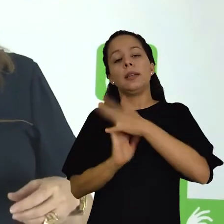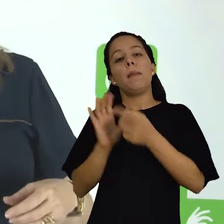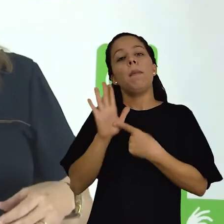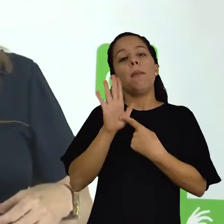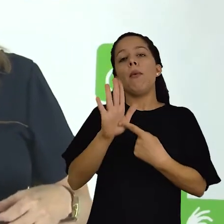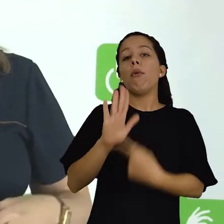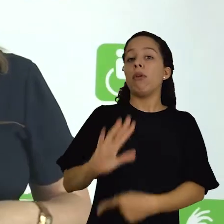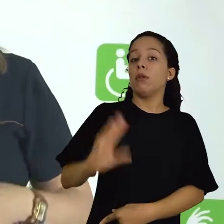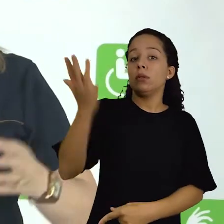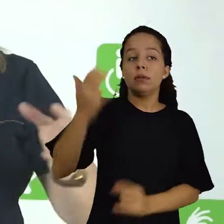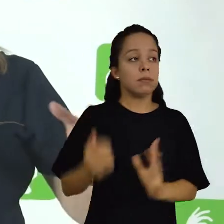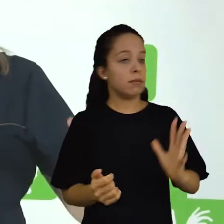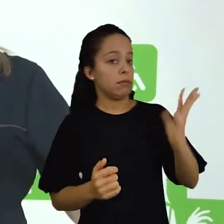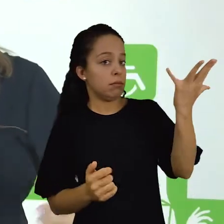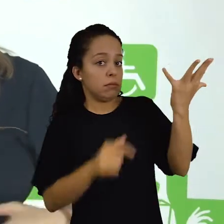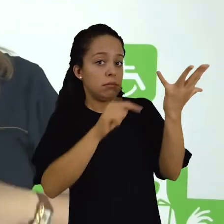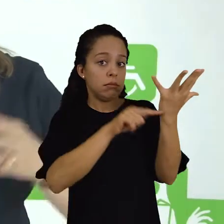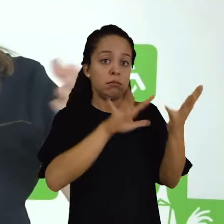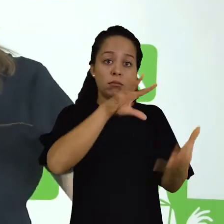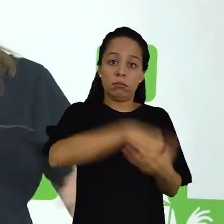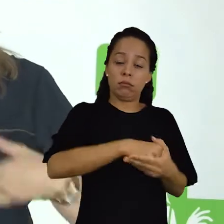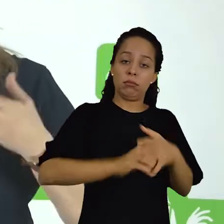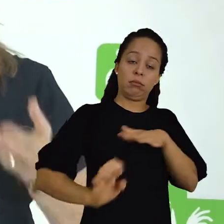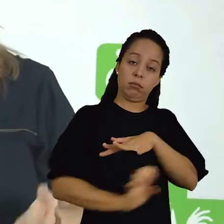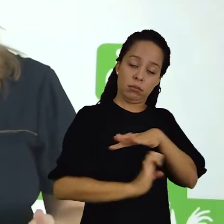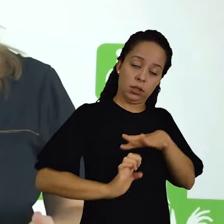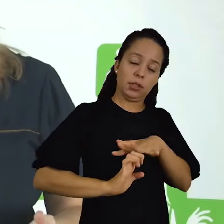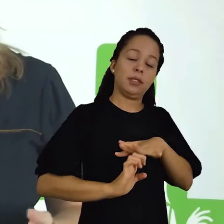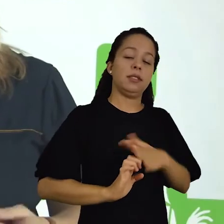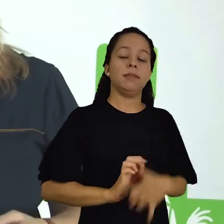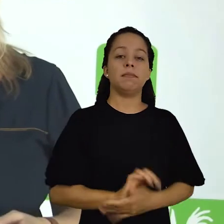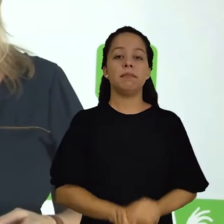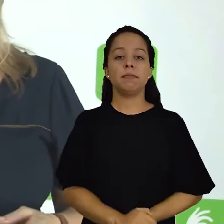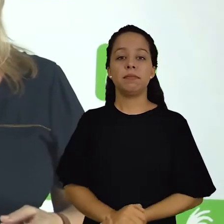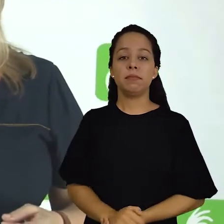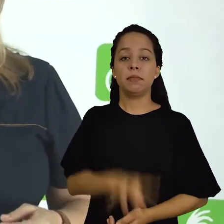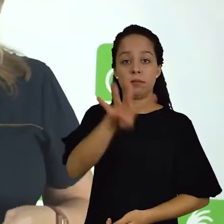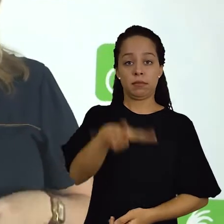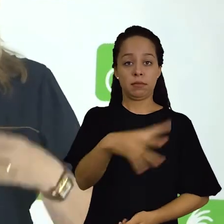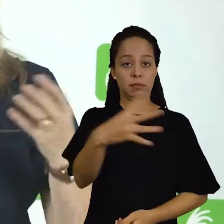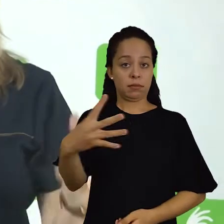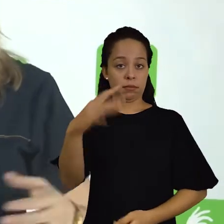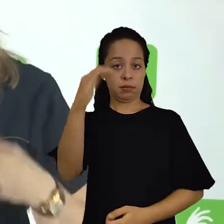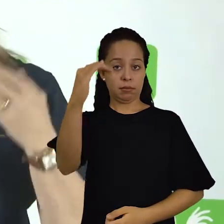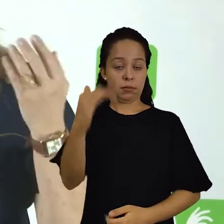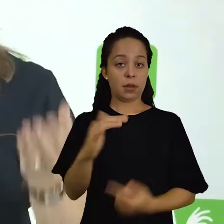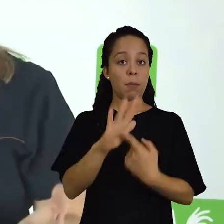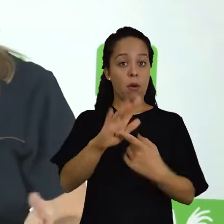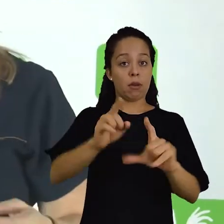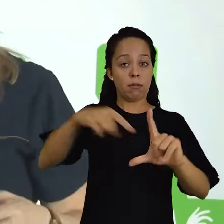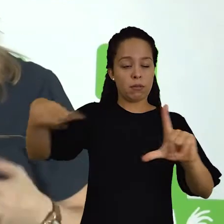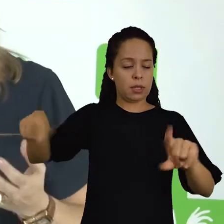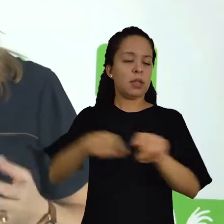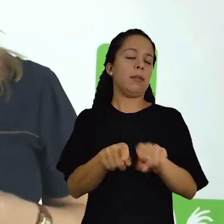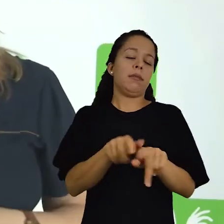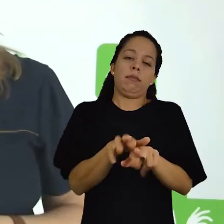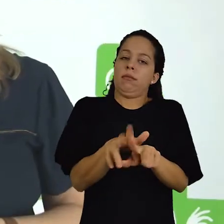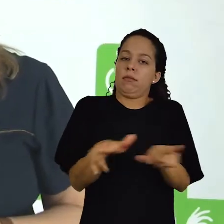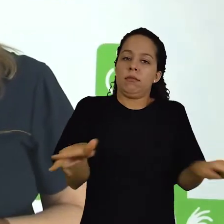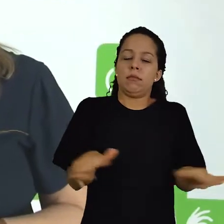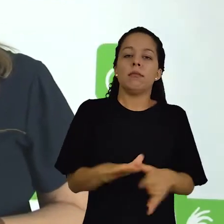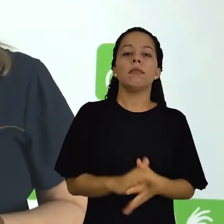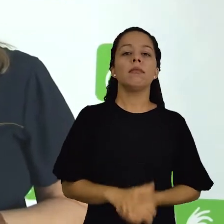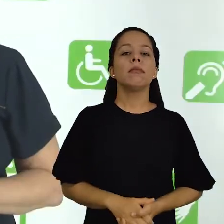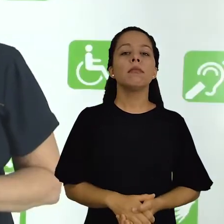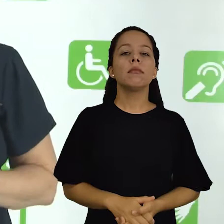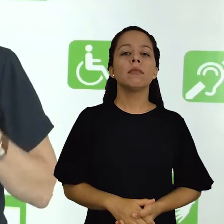fatos, ocorrências nesta empresa, tabelas estatísticas e etc.